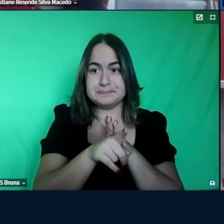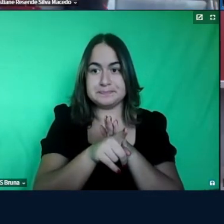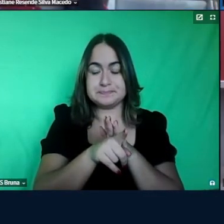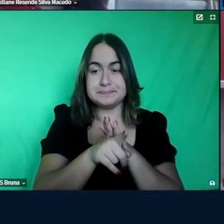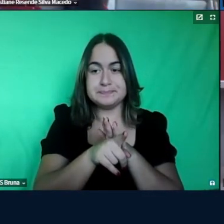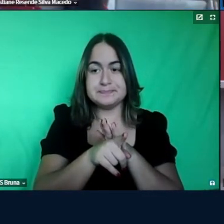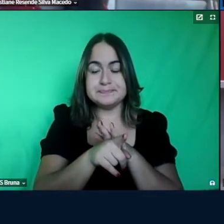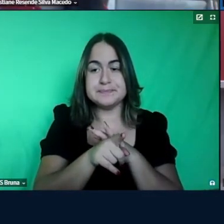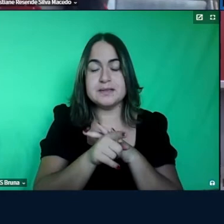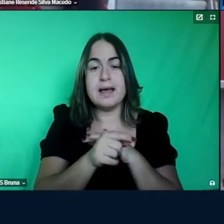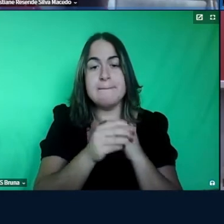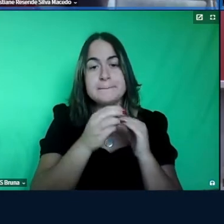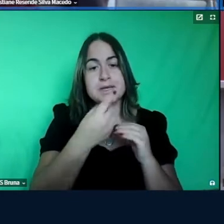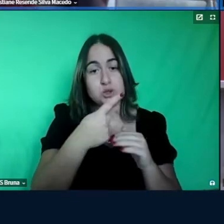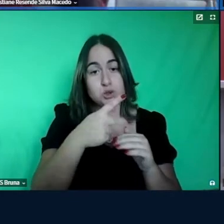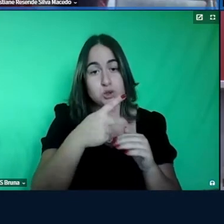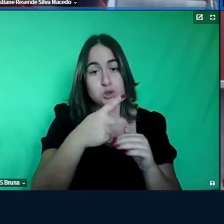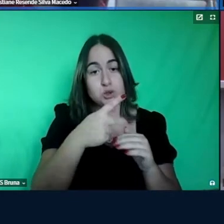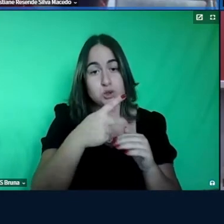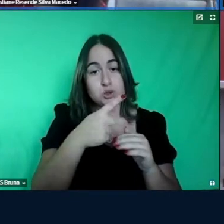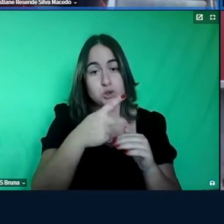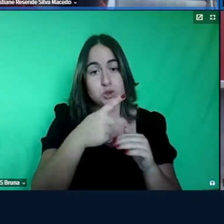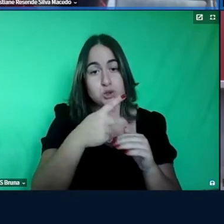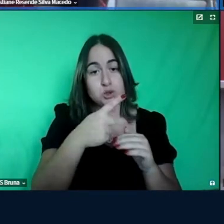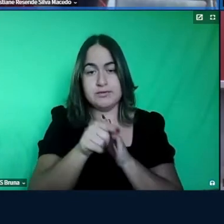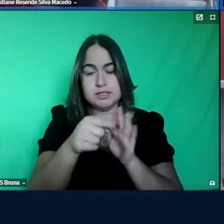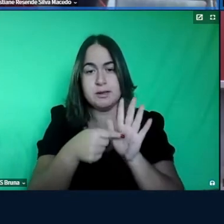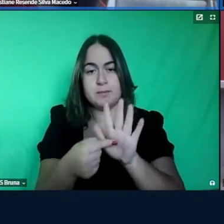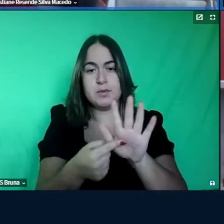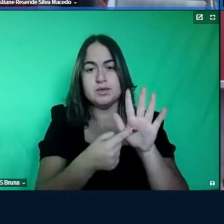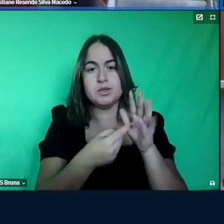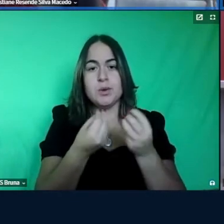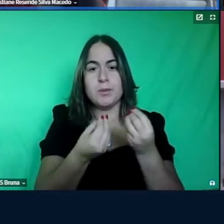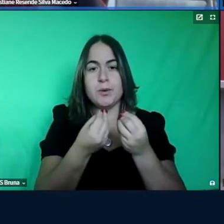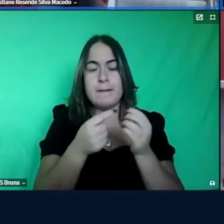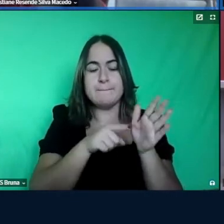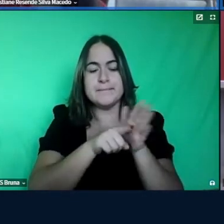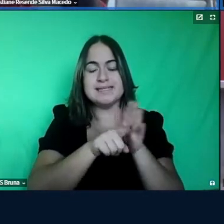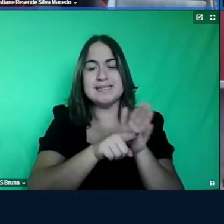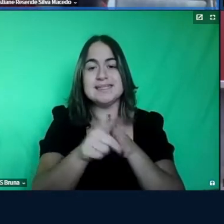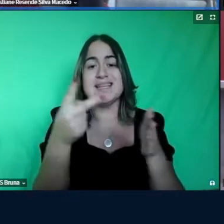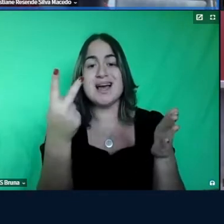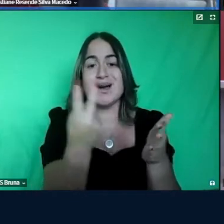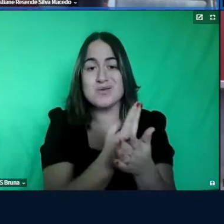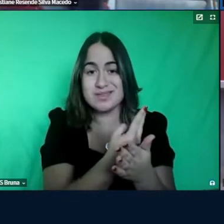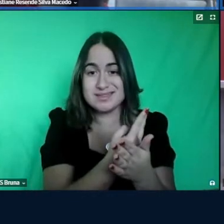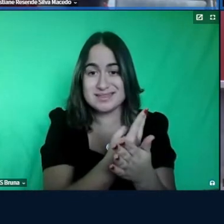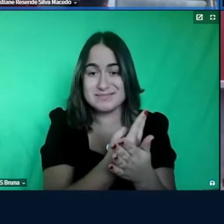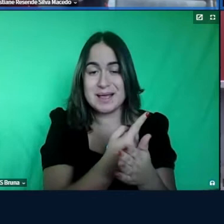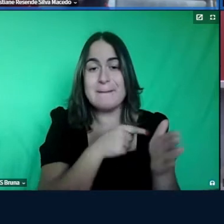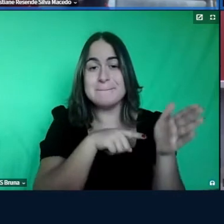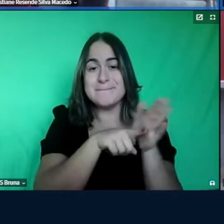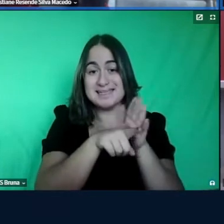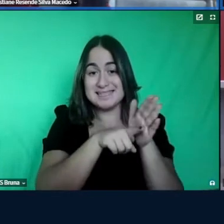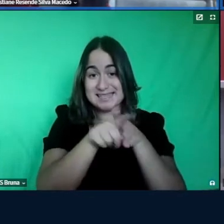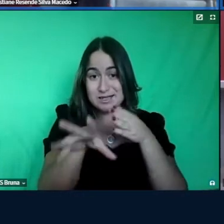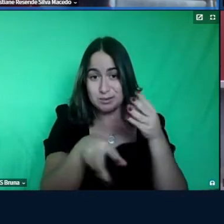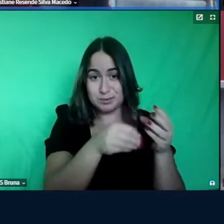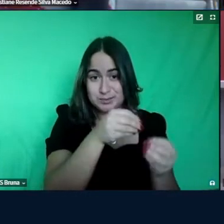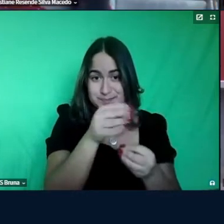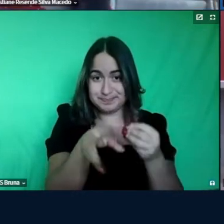você caracteriza sua pesquisa como uma pesquisa ação colaborativa colaborativa